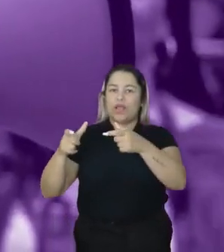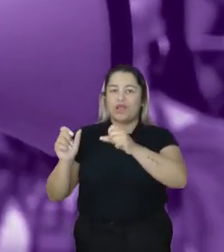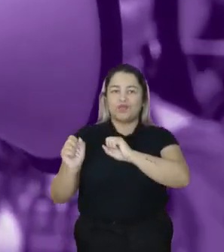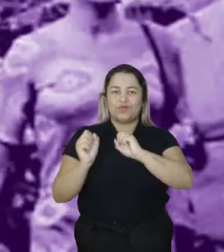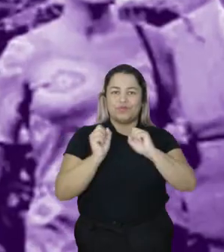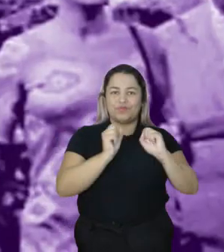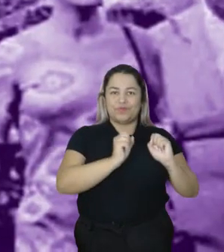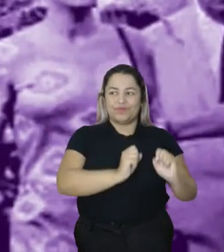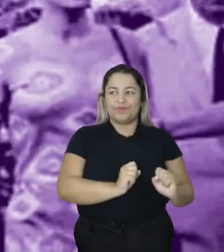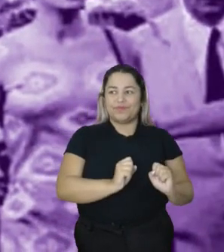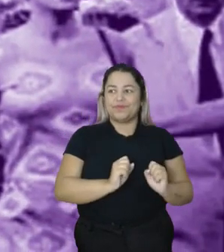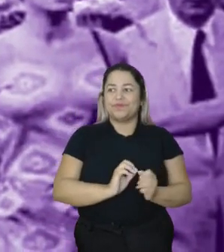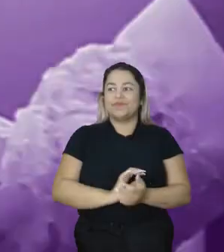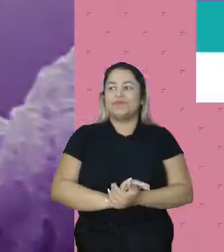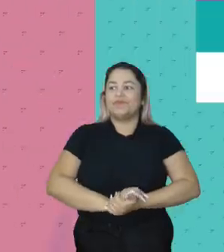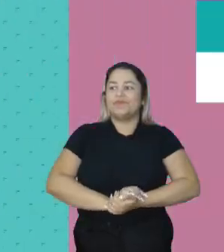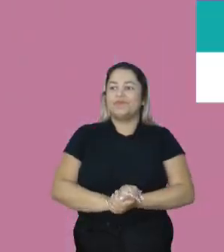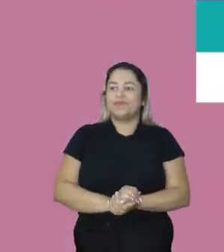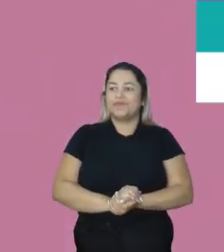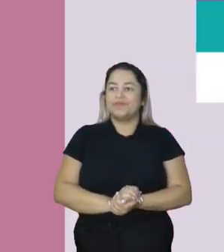espaços de poder